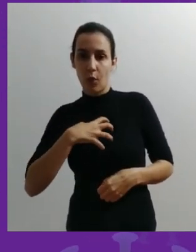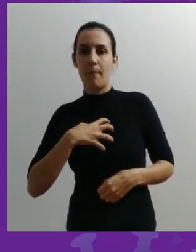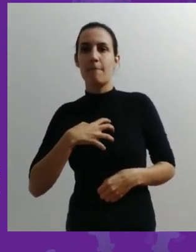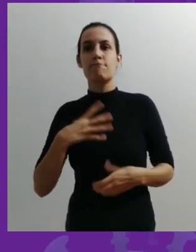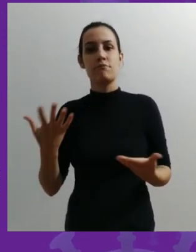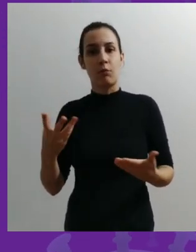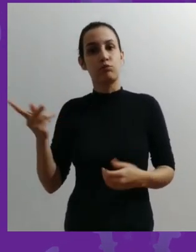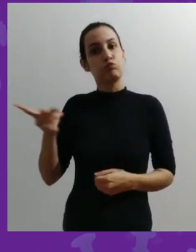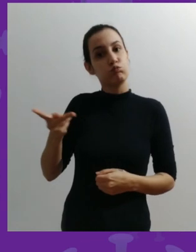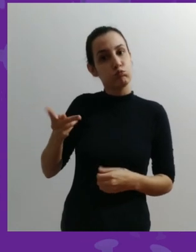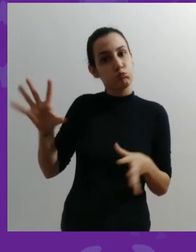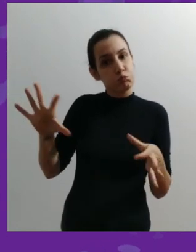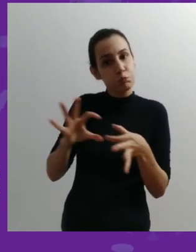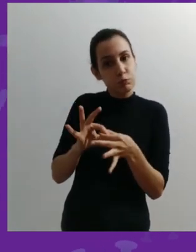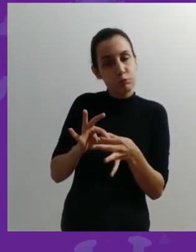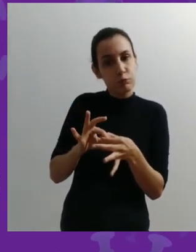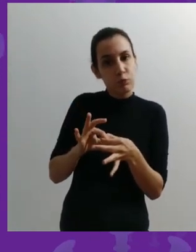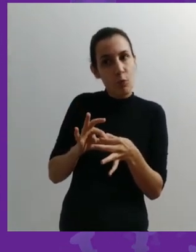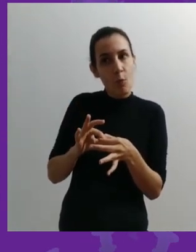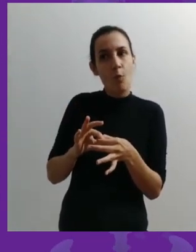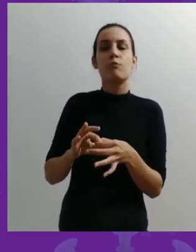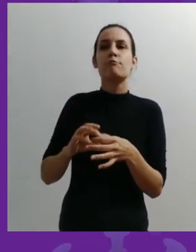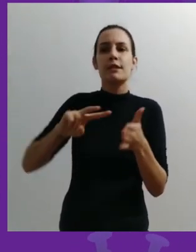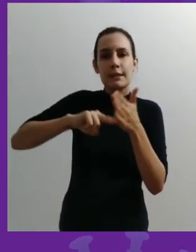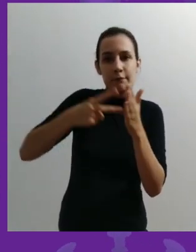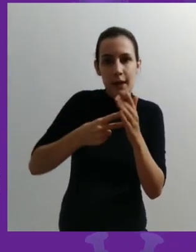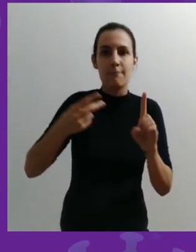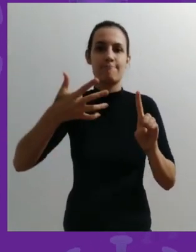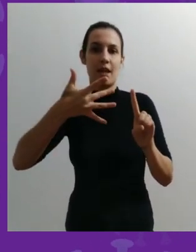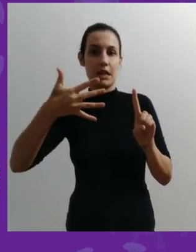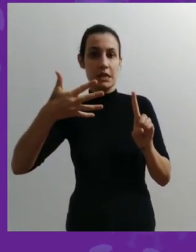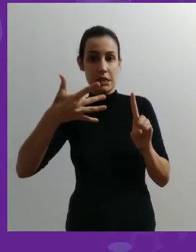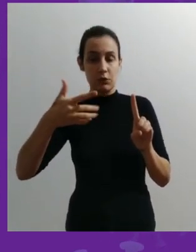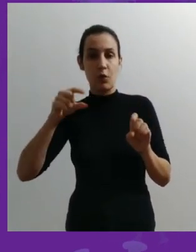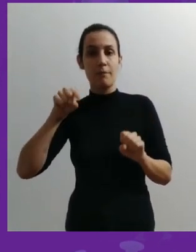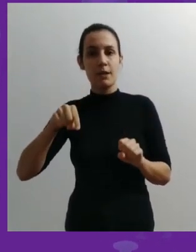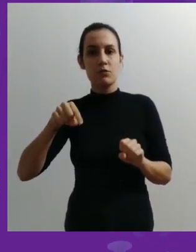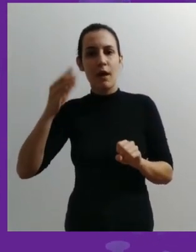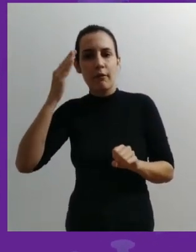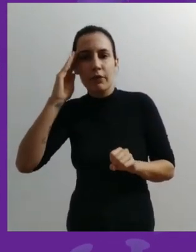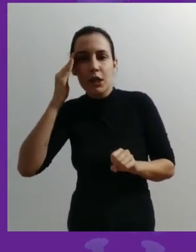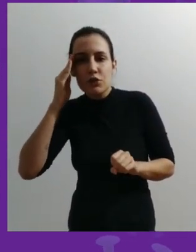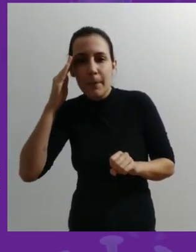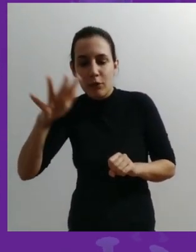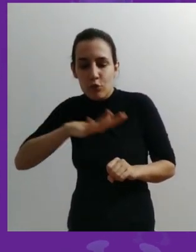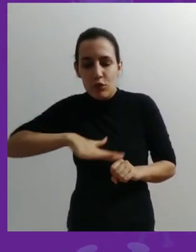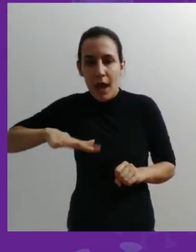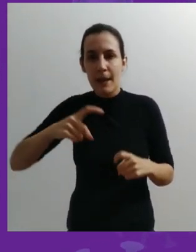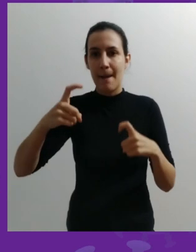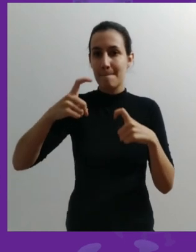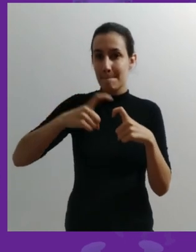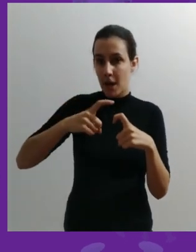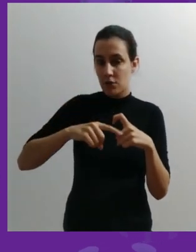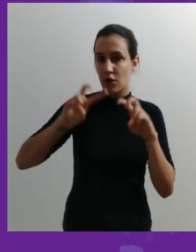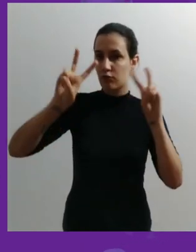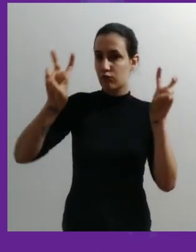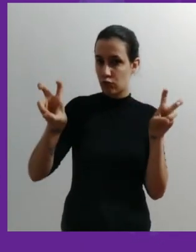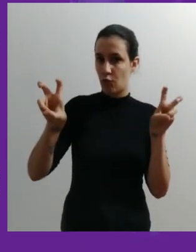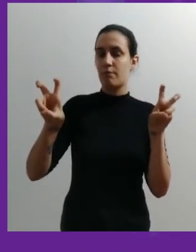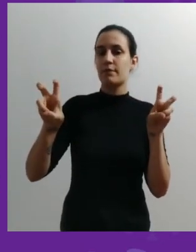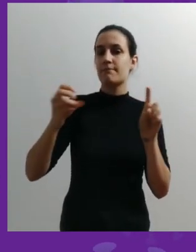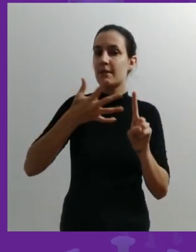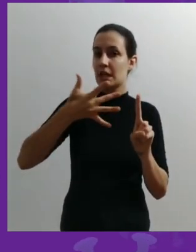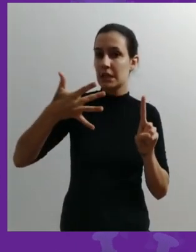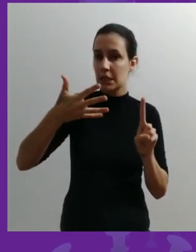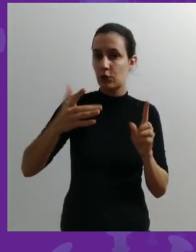ou seja, sinais mais sintomas igual síndrome. Então essa é a compreensão da clínica